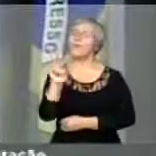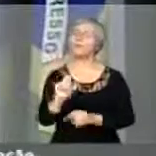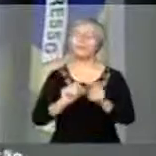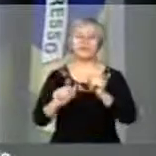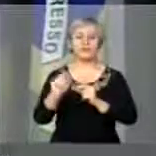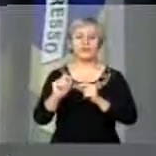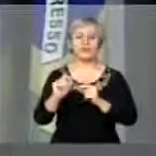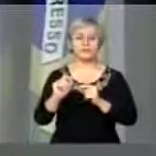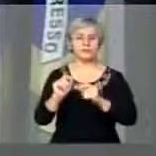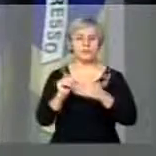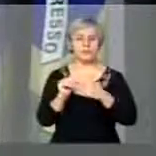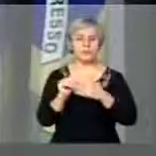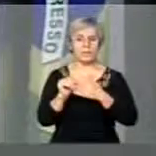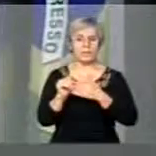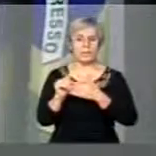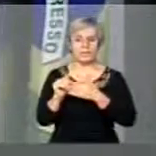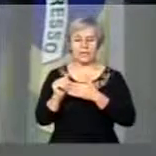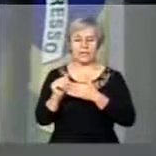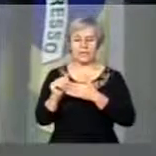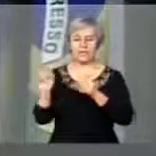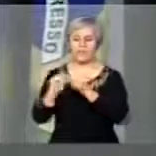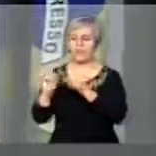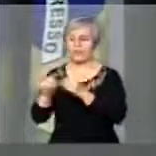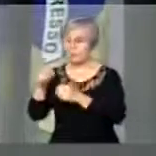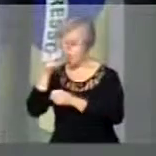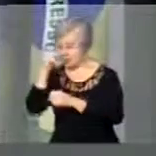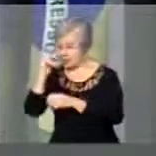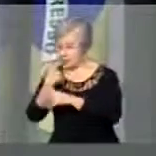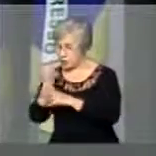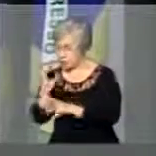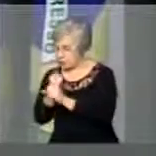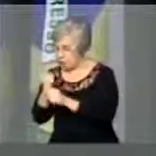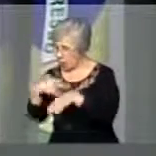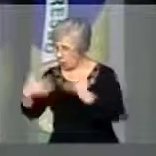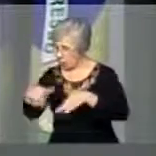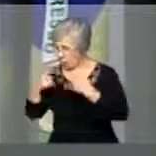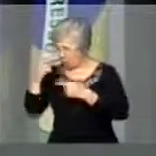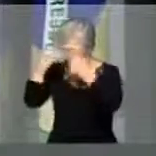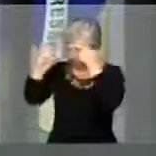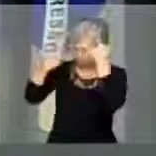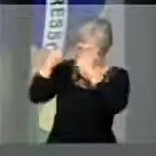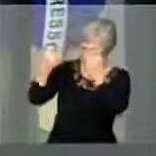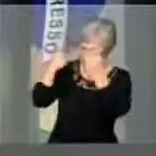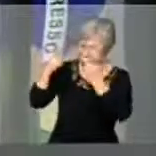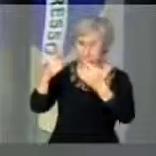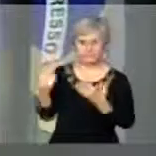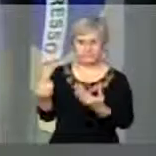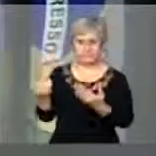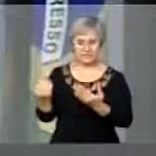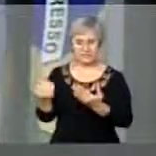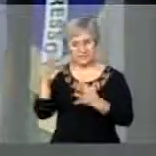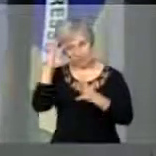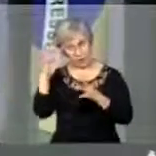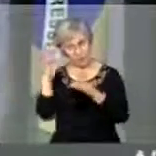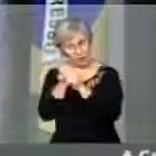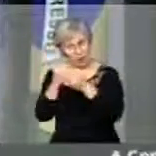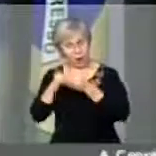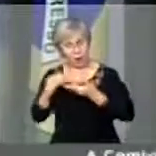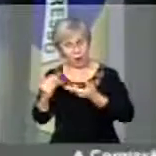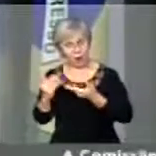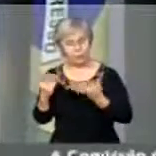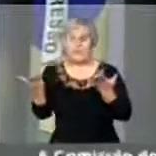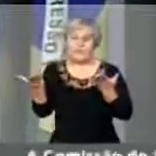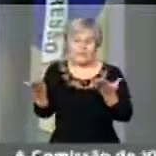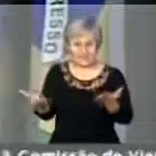leva o calculista à loucura, faz o traço e quem calcula se vire. E foi